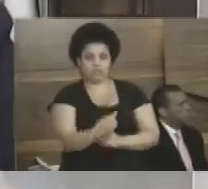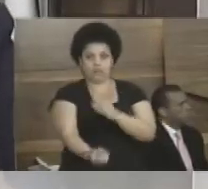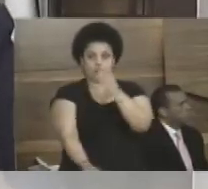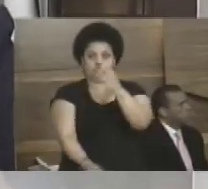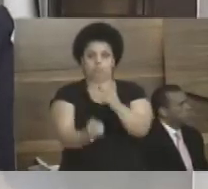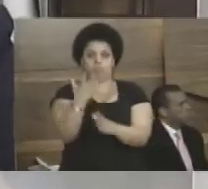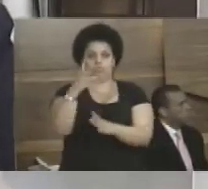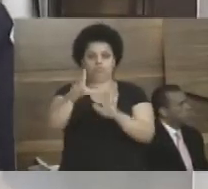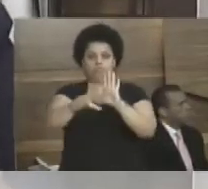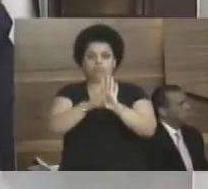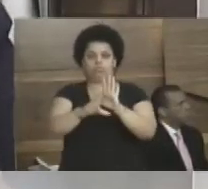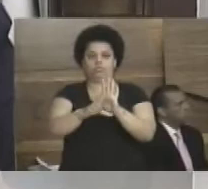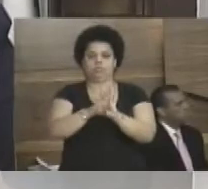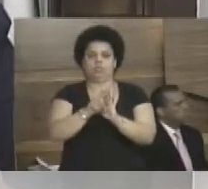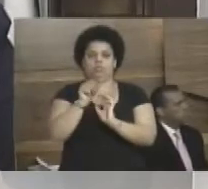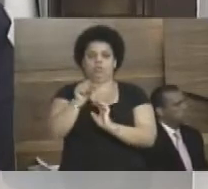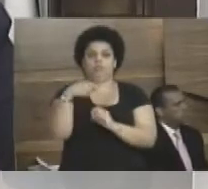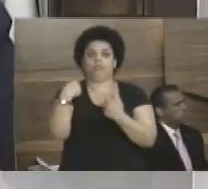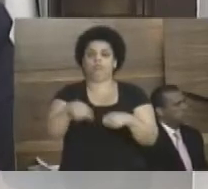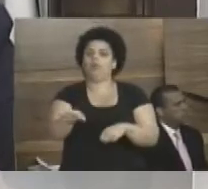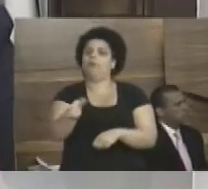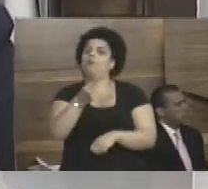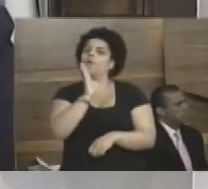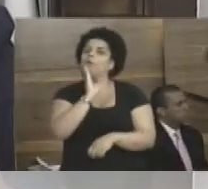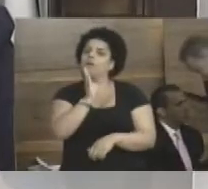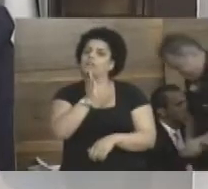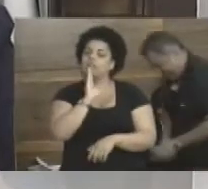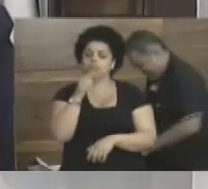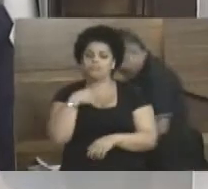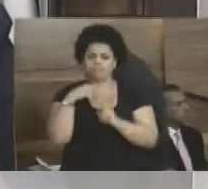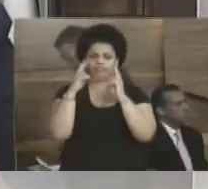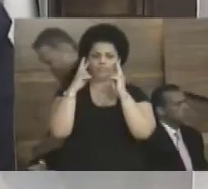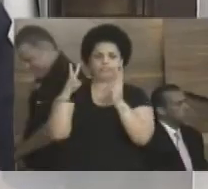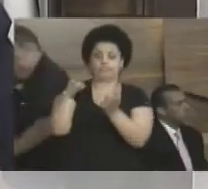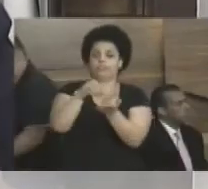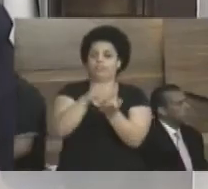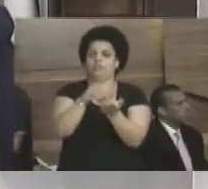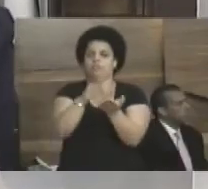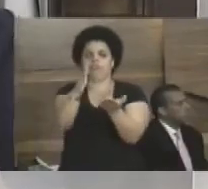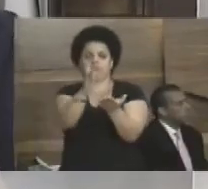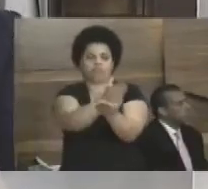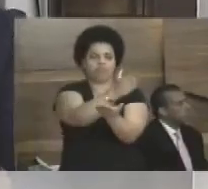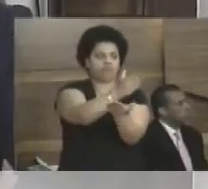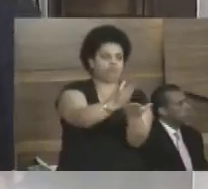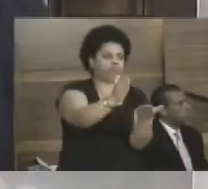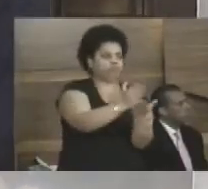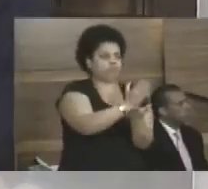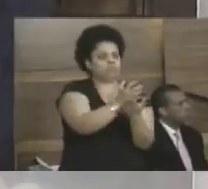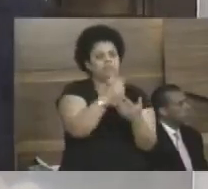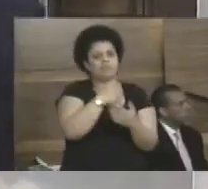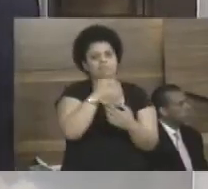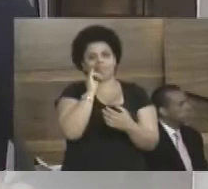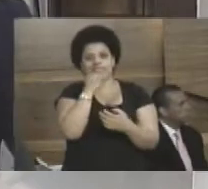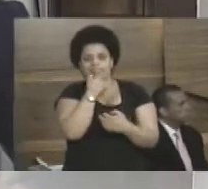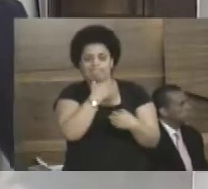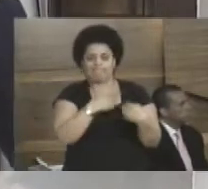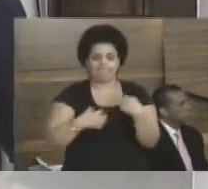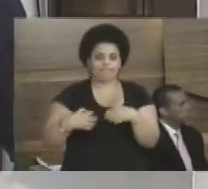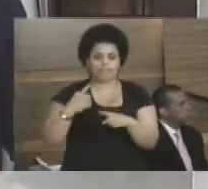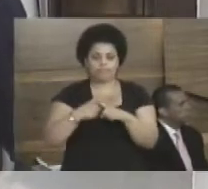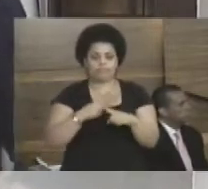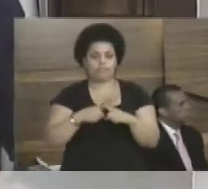tem que ter nessa casa é conhecimento delas. e eu vejo que falta para alguns. E isso me entristece, porque